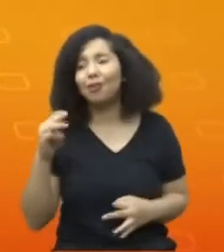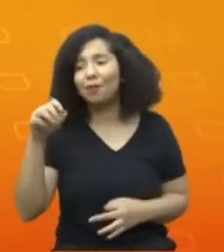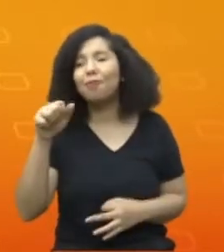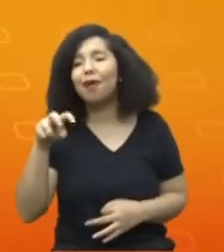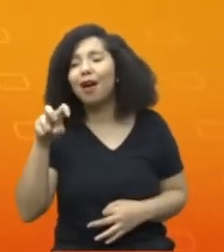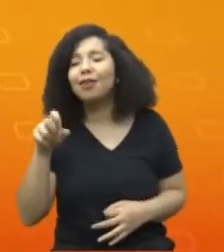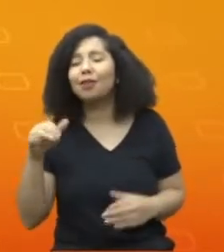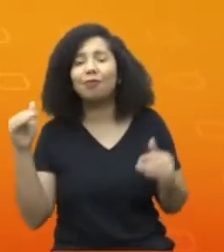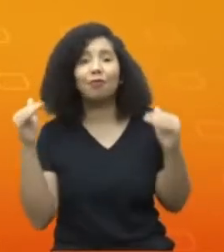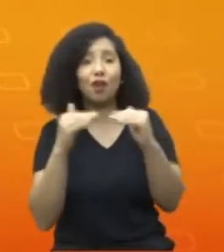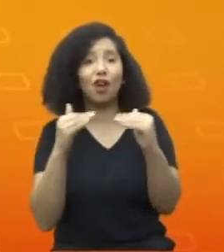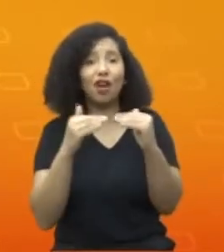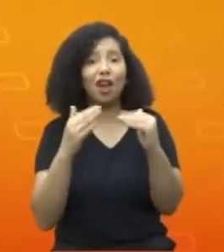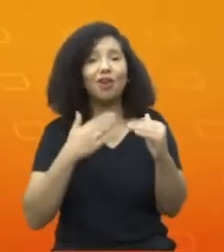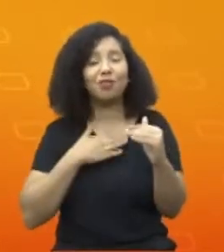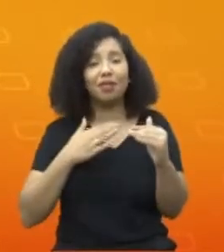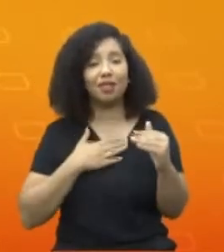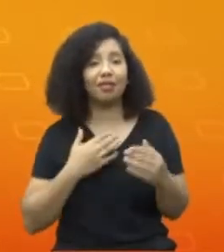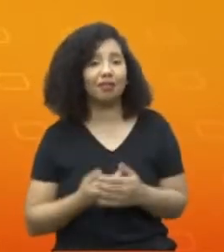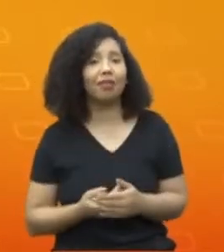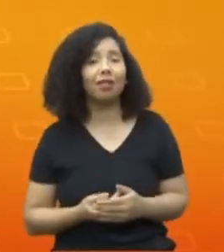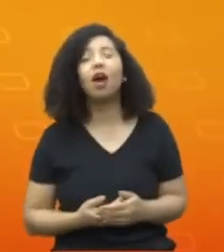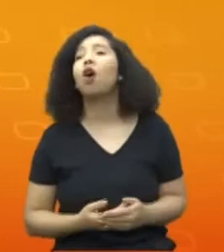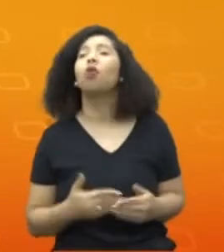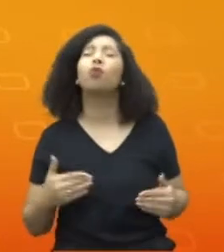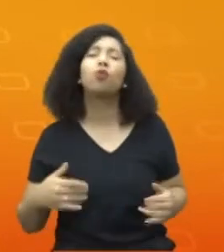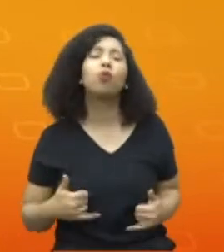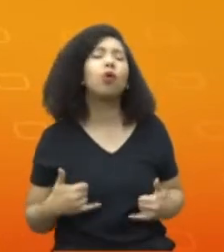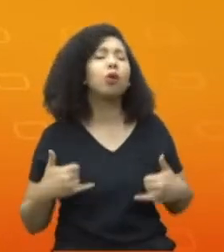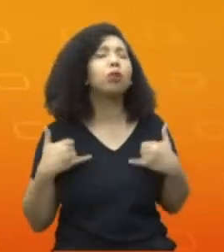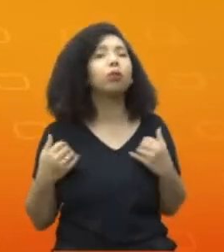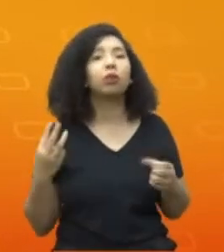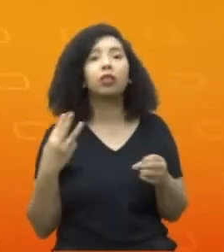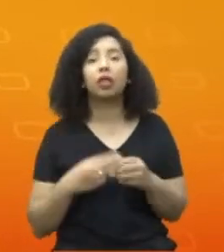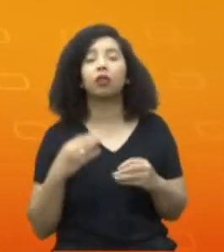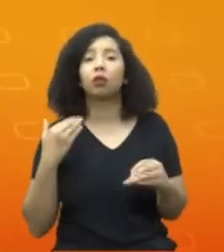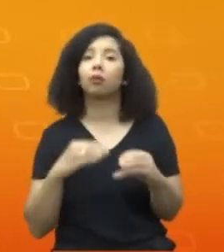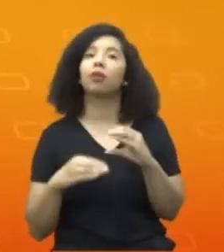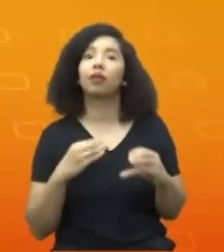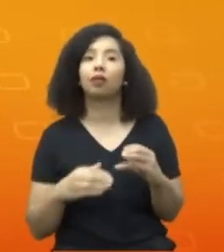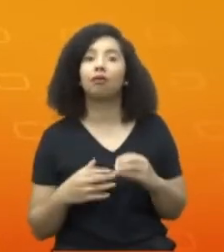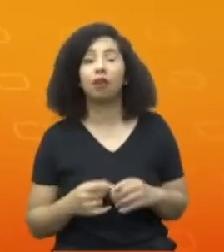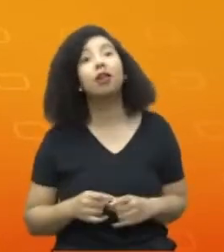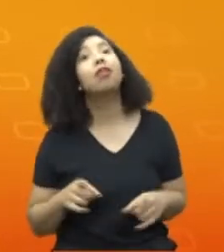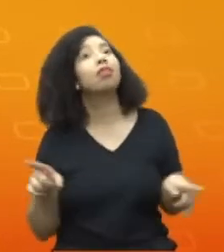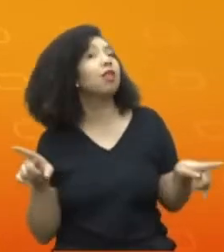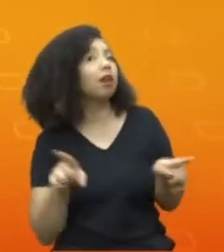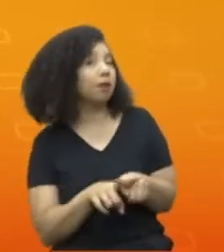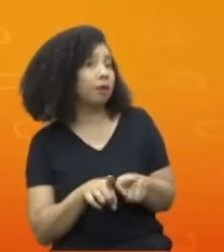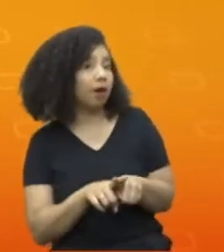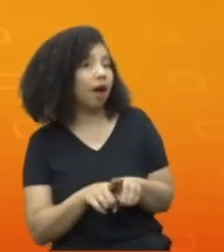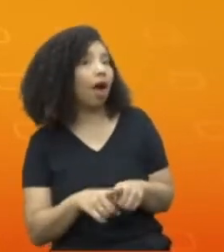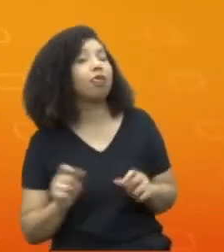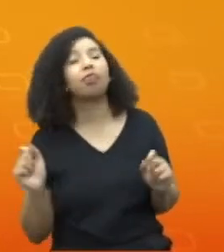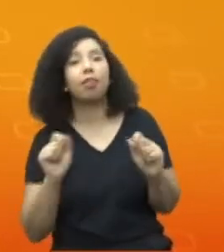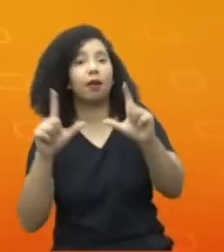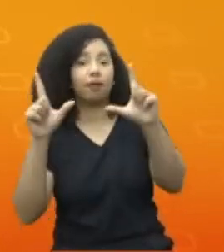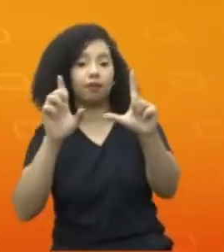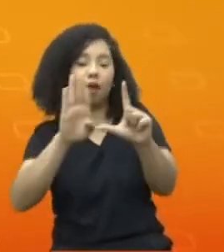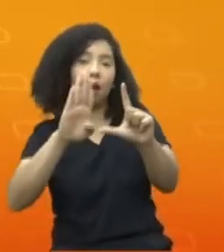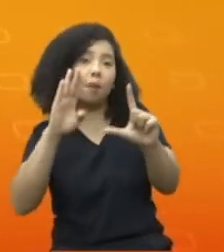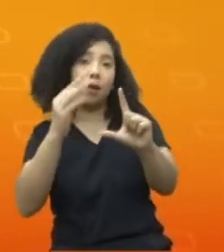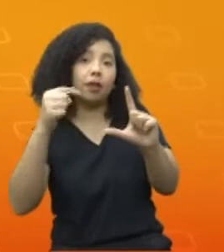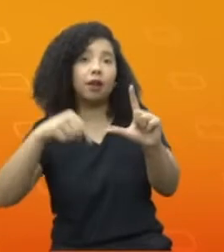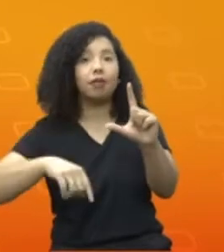para o Ministério das Comunicações. E, aliás, a televisão no Brasil, a TV aberta no Brasil,